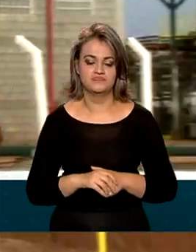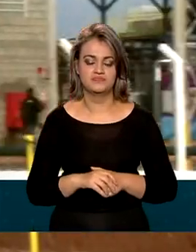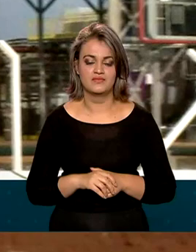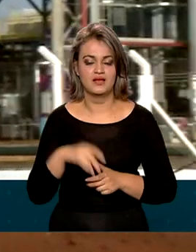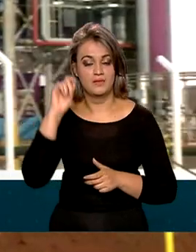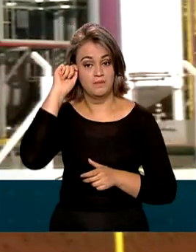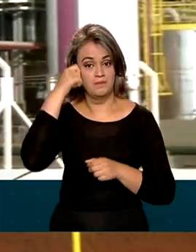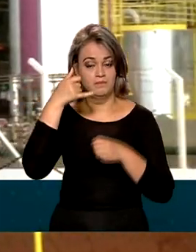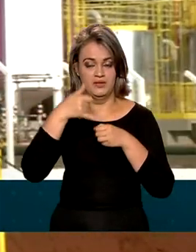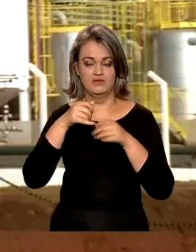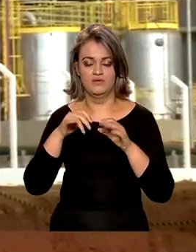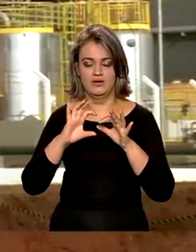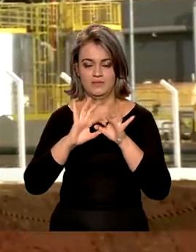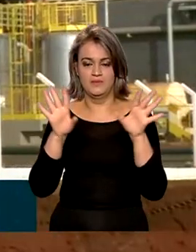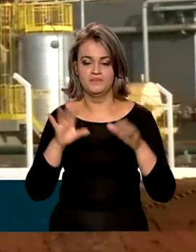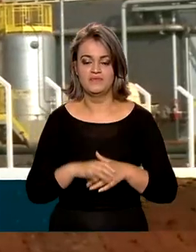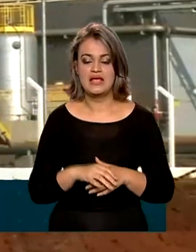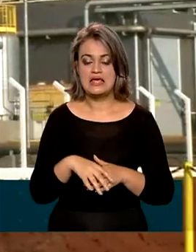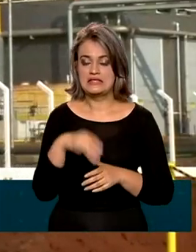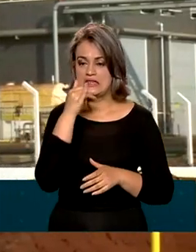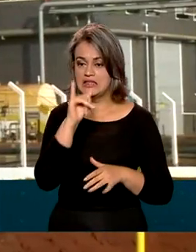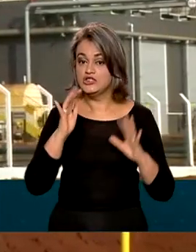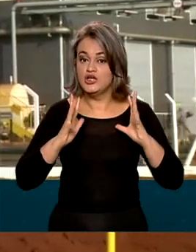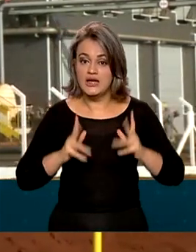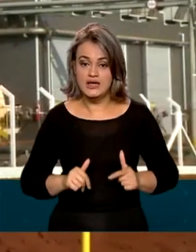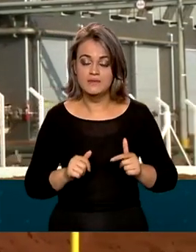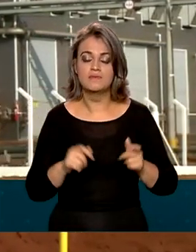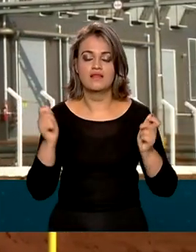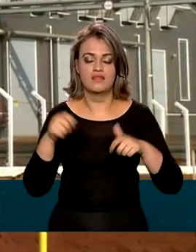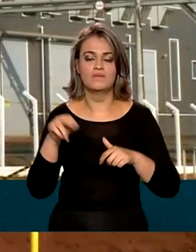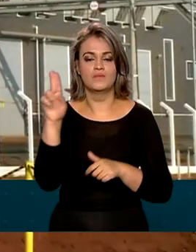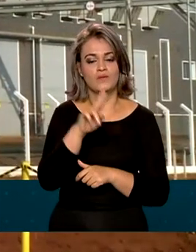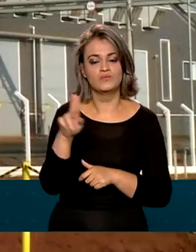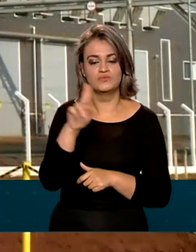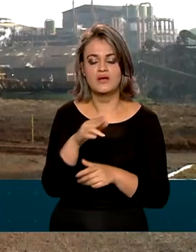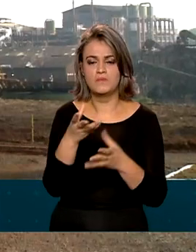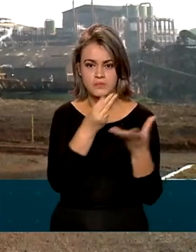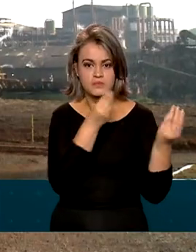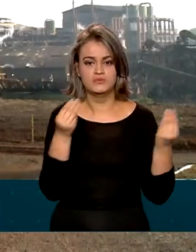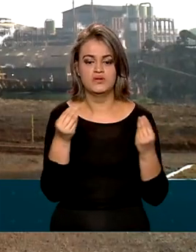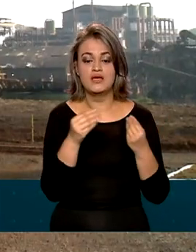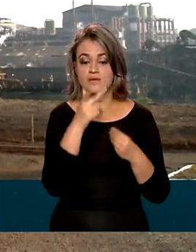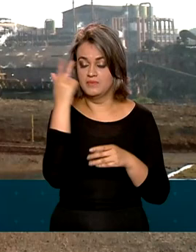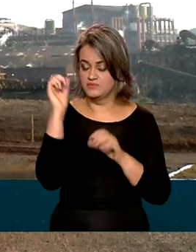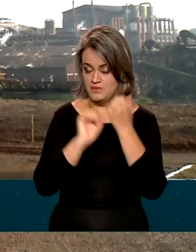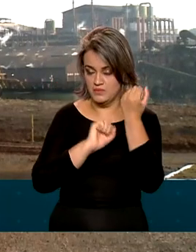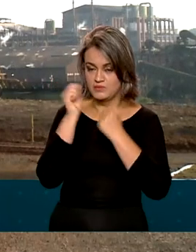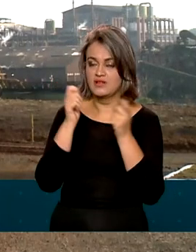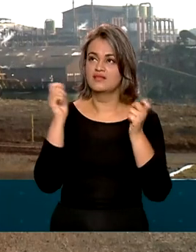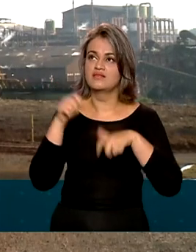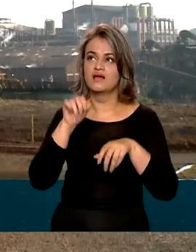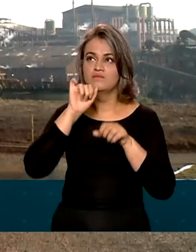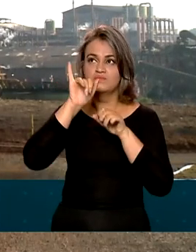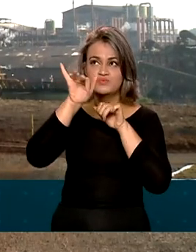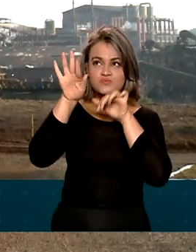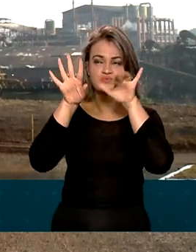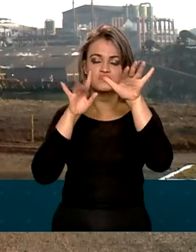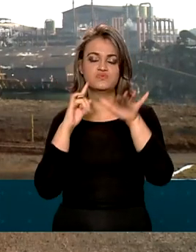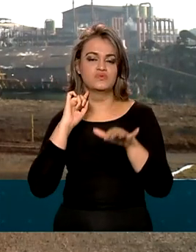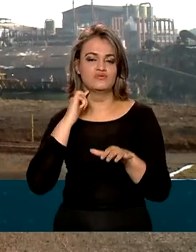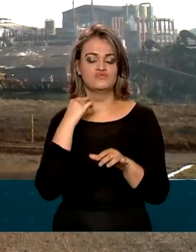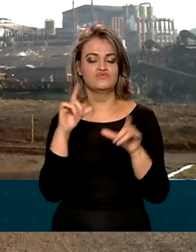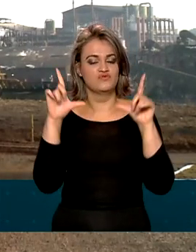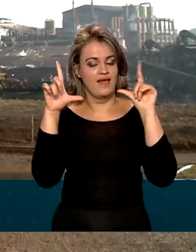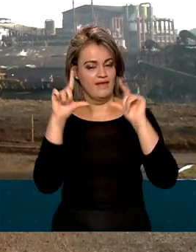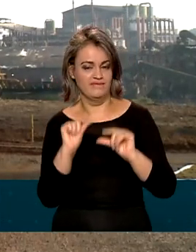Petróleo. Esse tipo de energia limpa é cada vez mais usado e quem produz contribui para a redução da emissão de gás